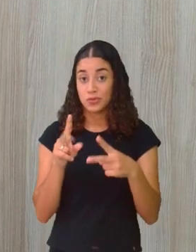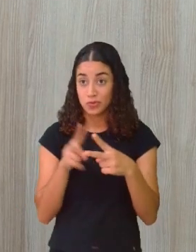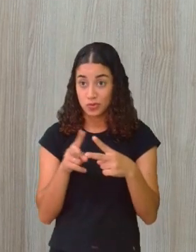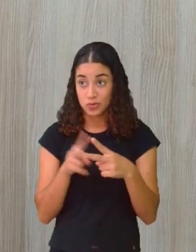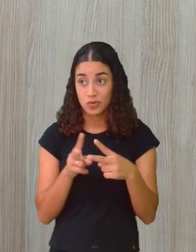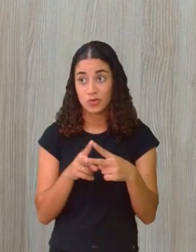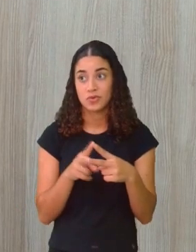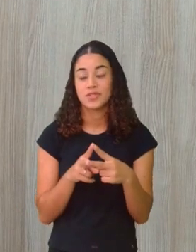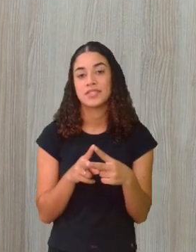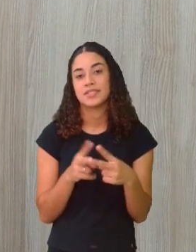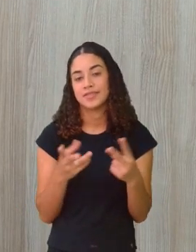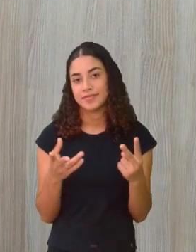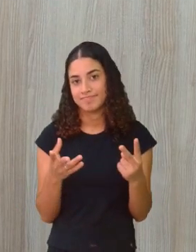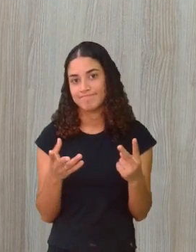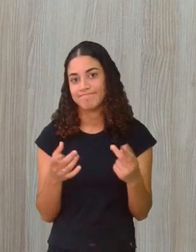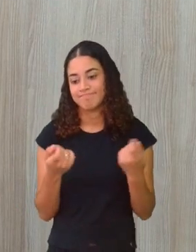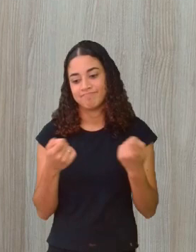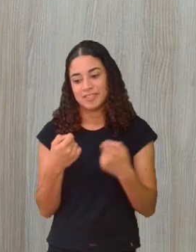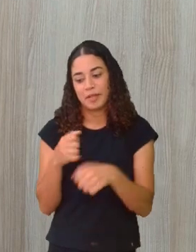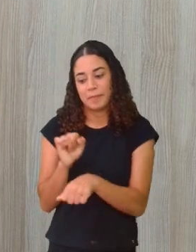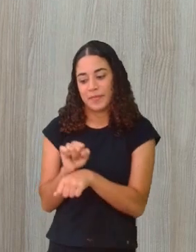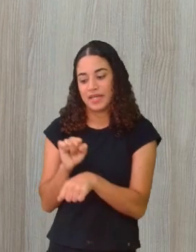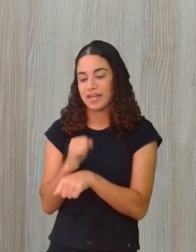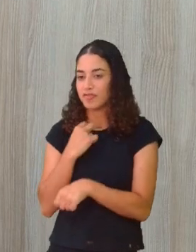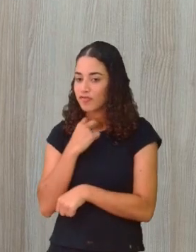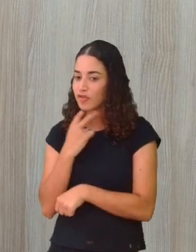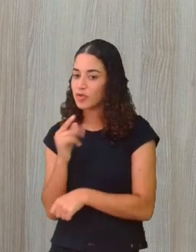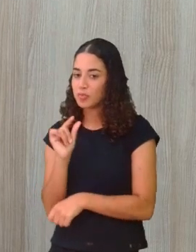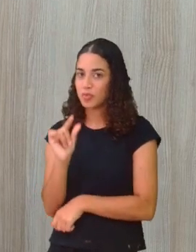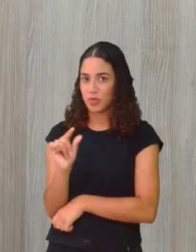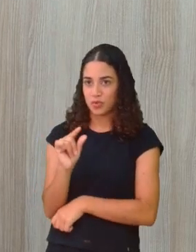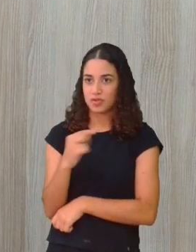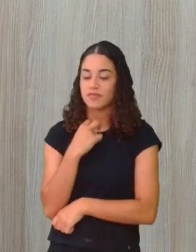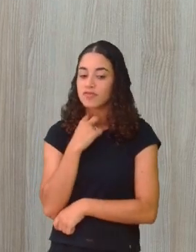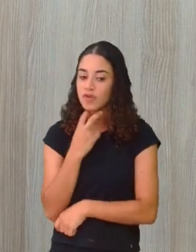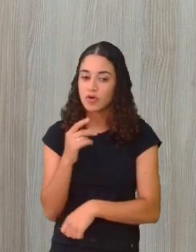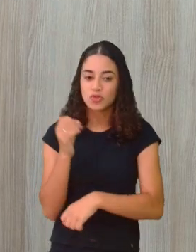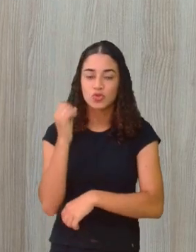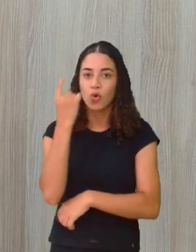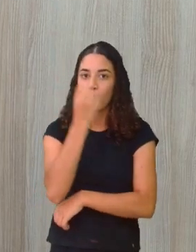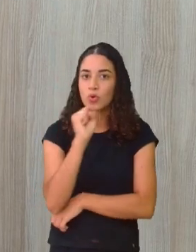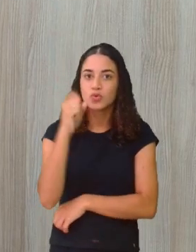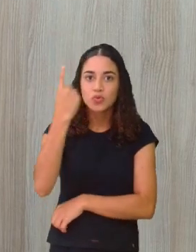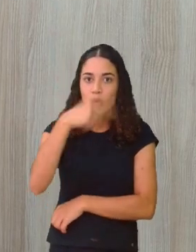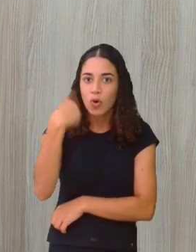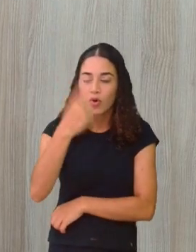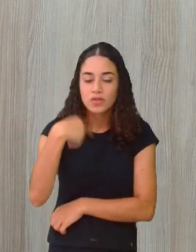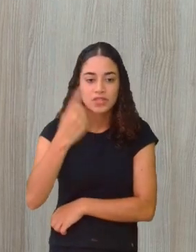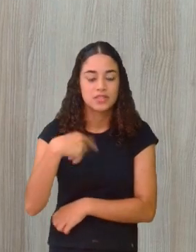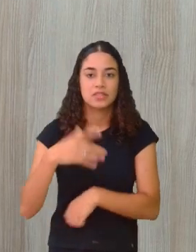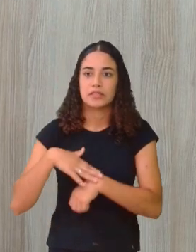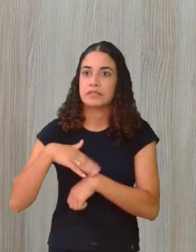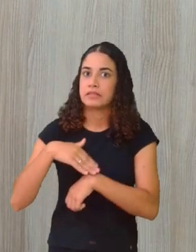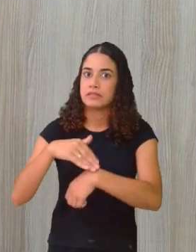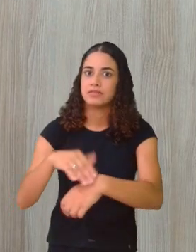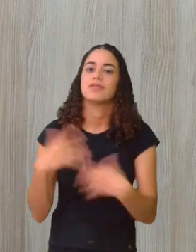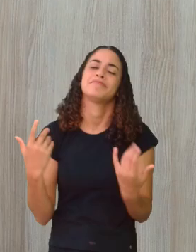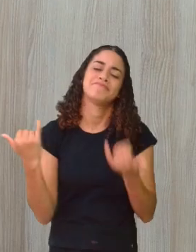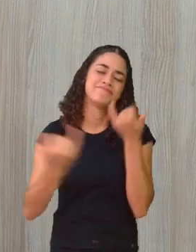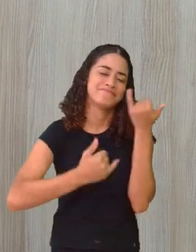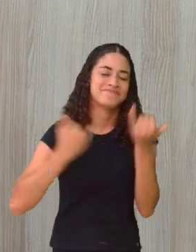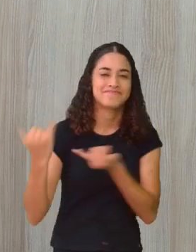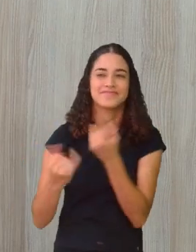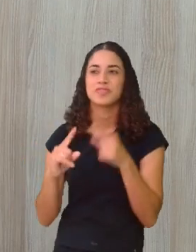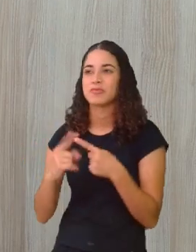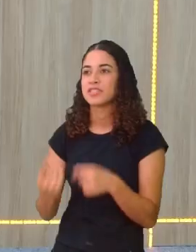possam dar uma parada na voz. Eu fico mais na voz desse pessoal, né? Pois é. E aí, eles brincam muito, né? Mas